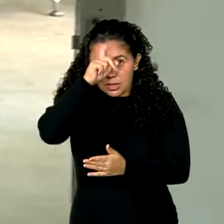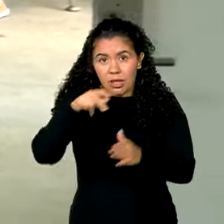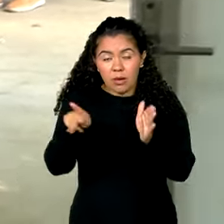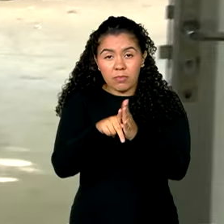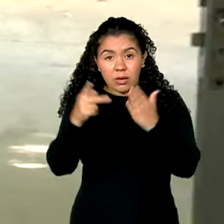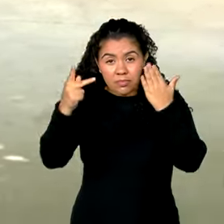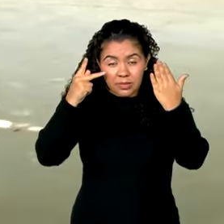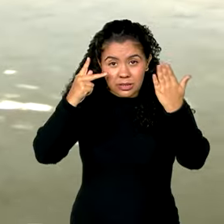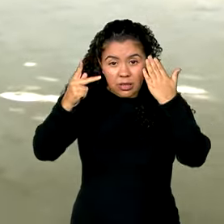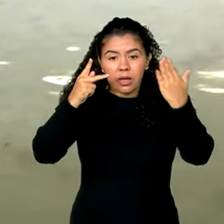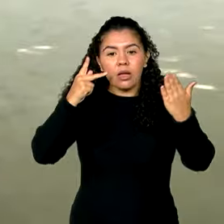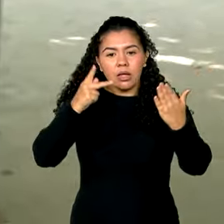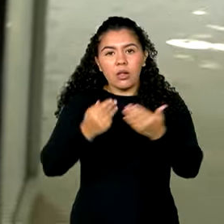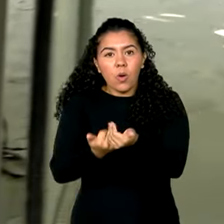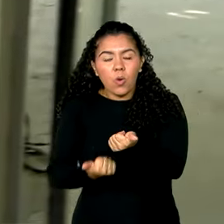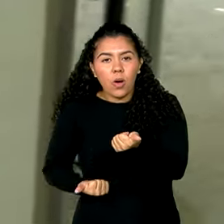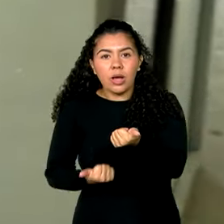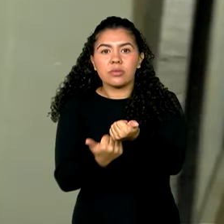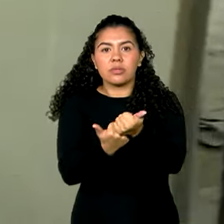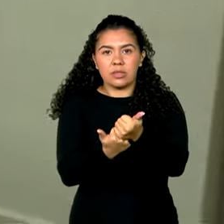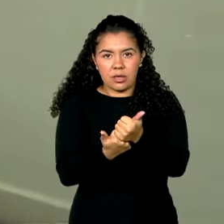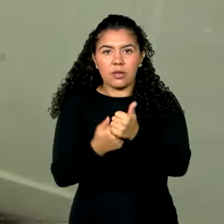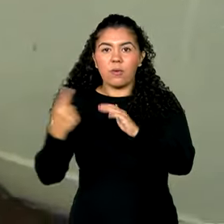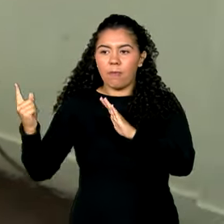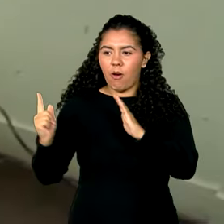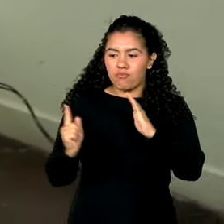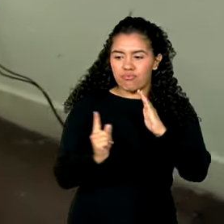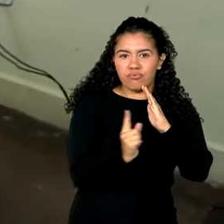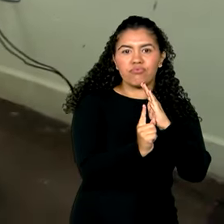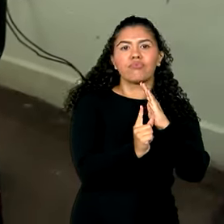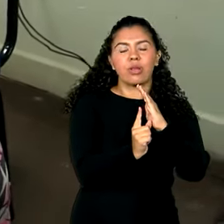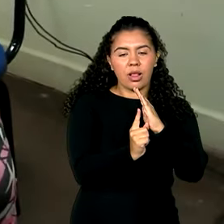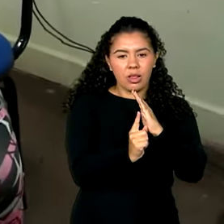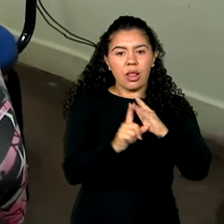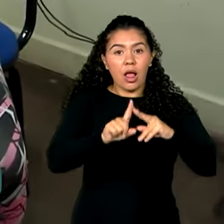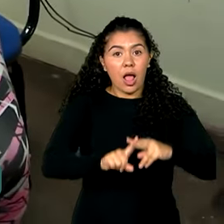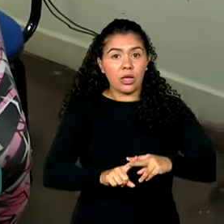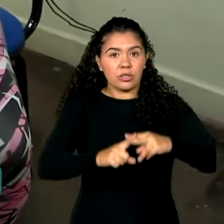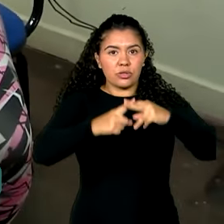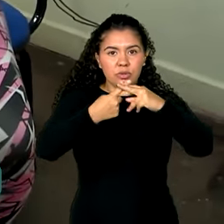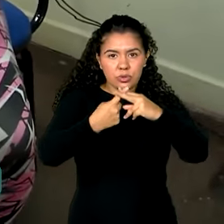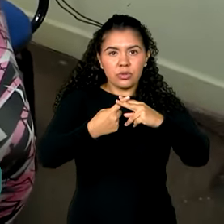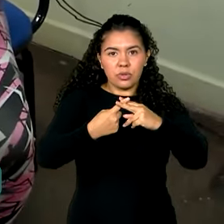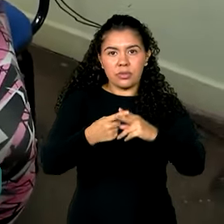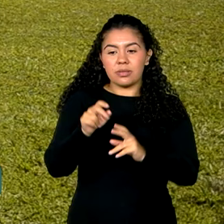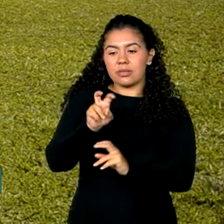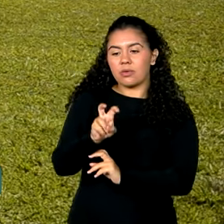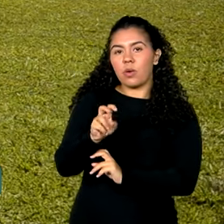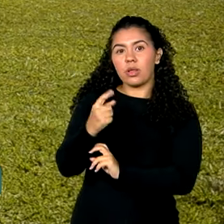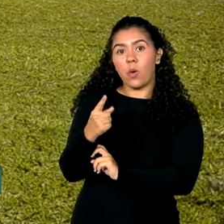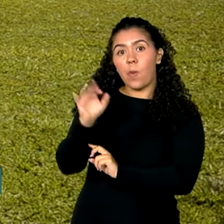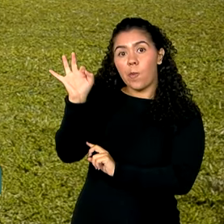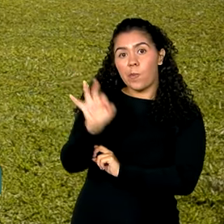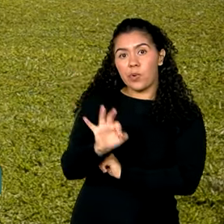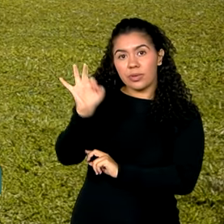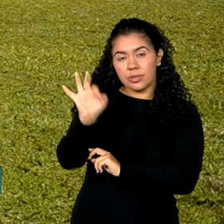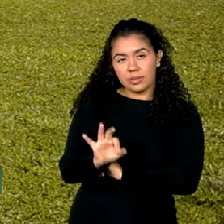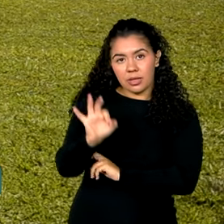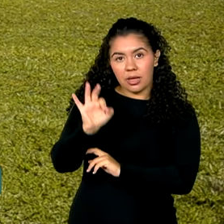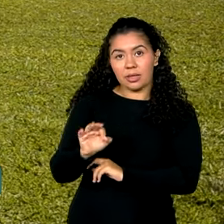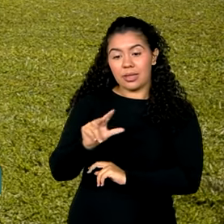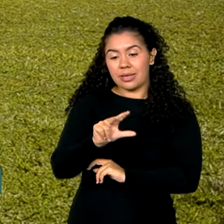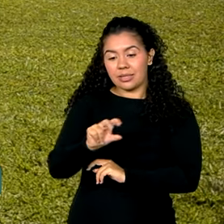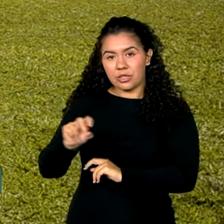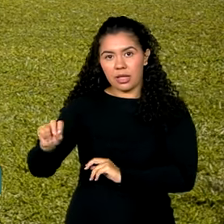o auxílio-reabilitação do programa De Volta para Casa foi reajustado em 51% e passou de R$